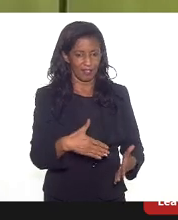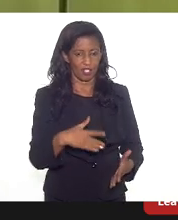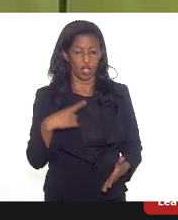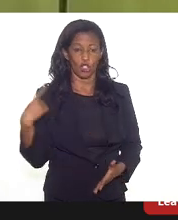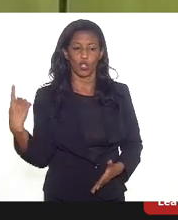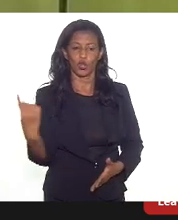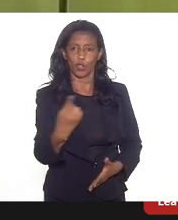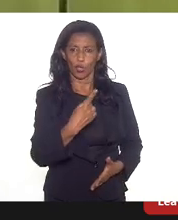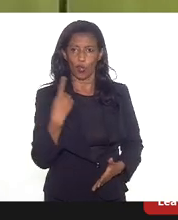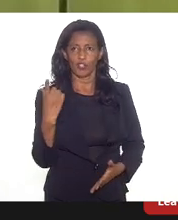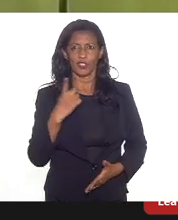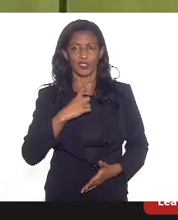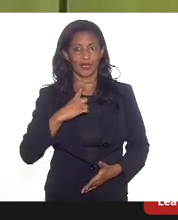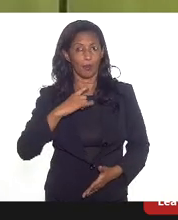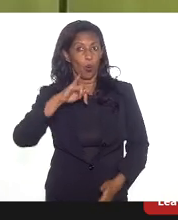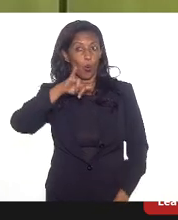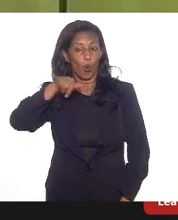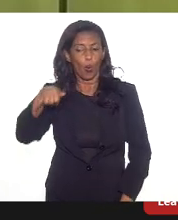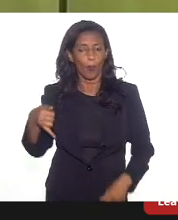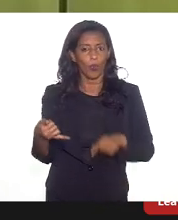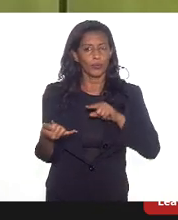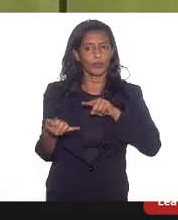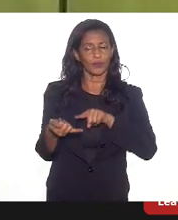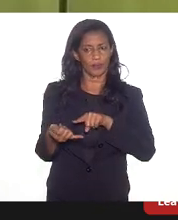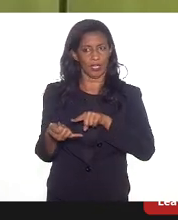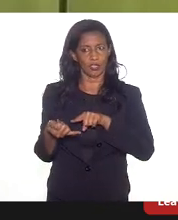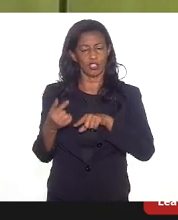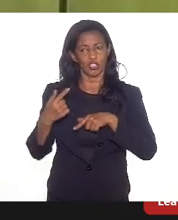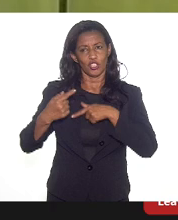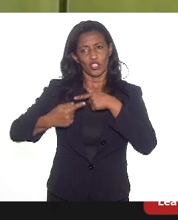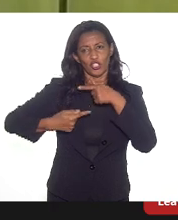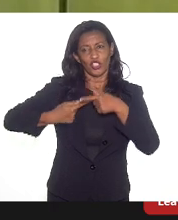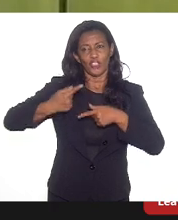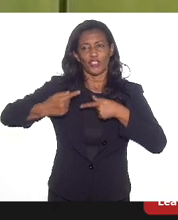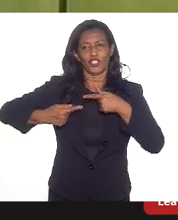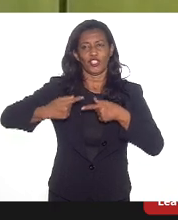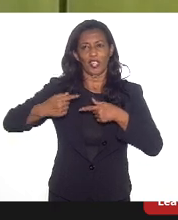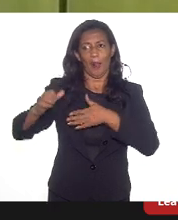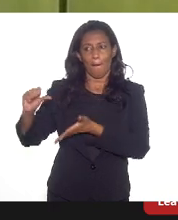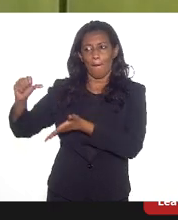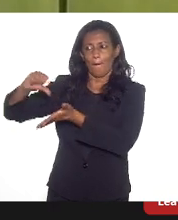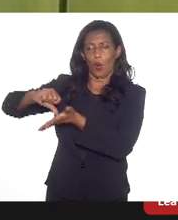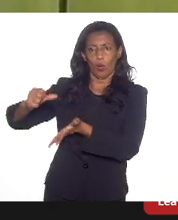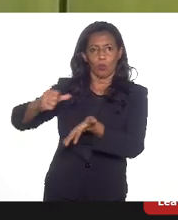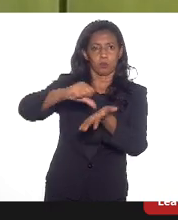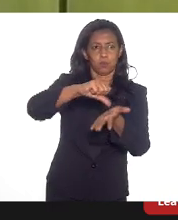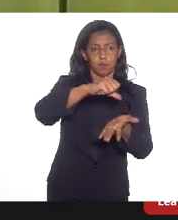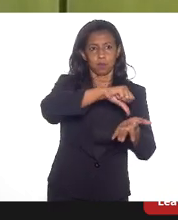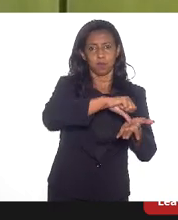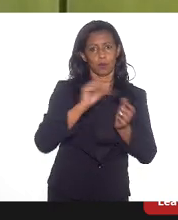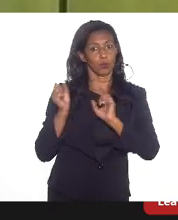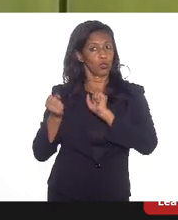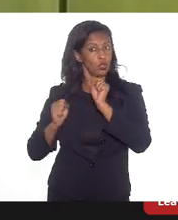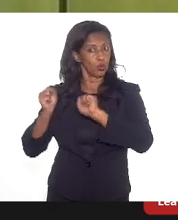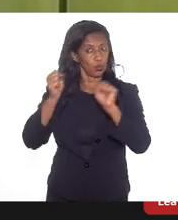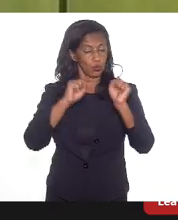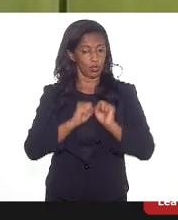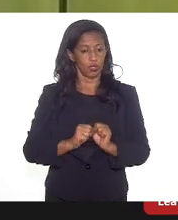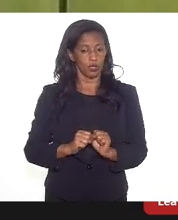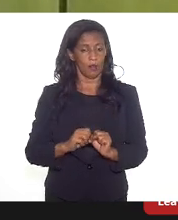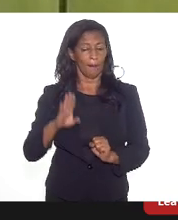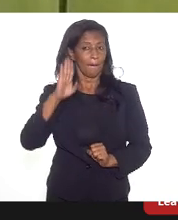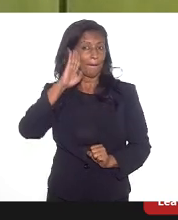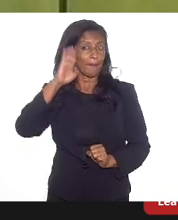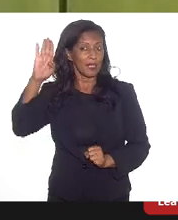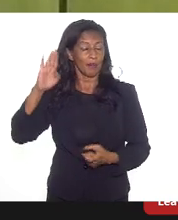nós temos oportunidade de gerar grandes polos industriais, principalmente em